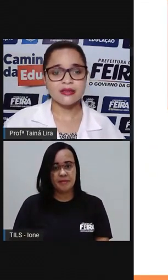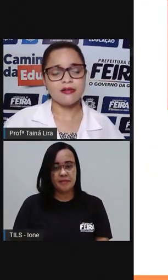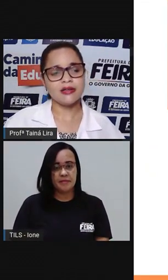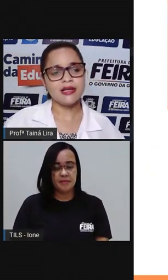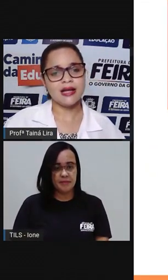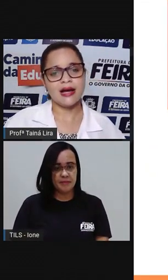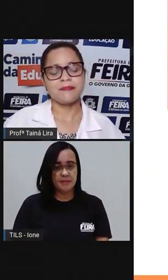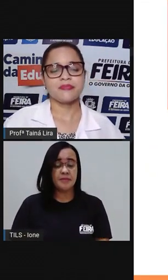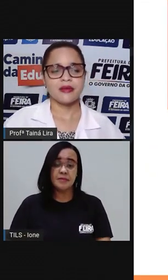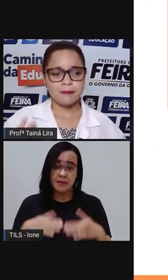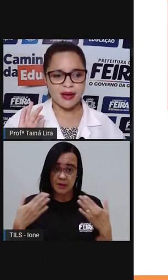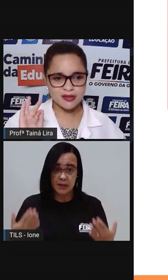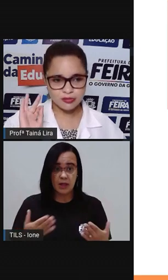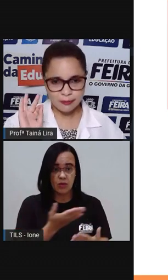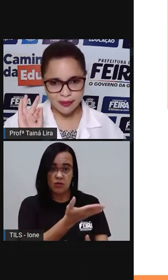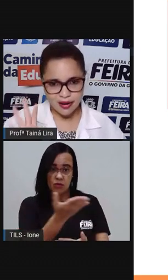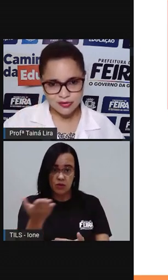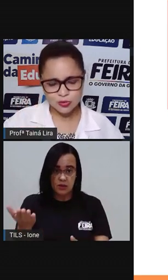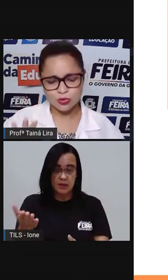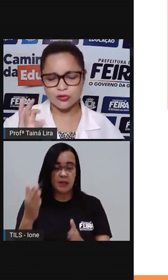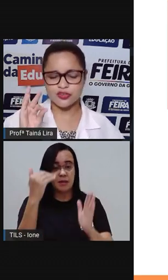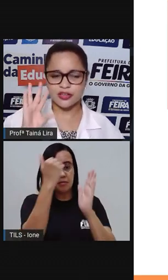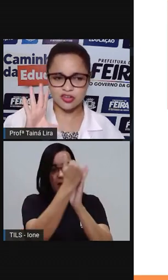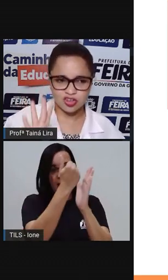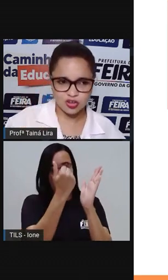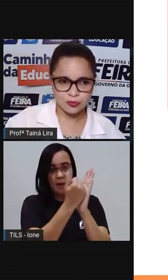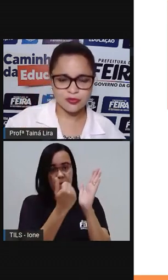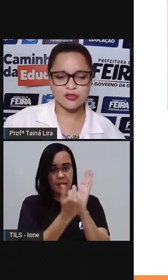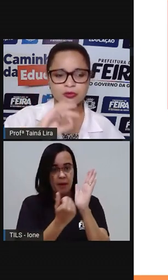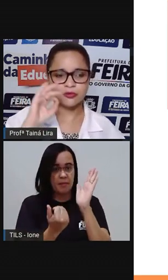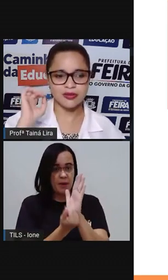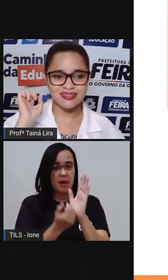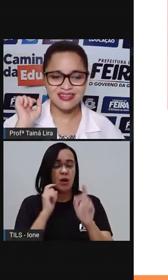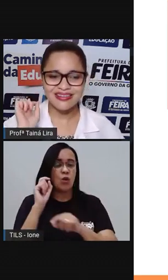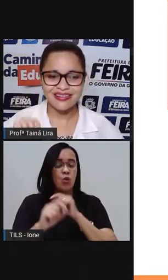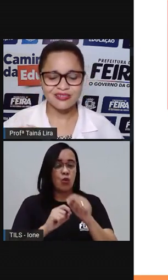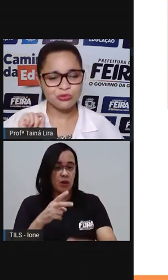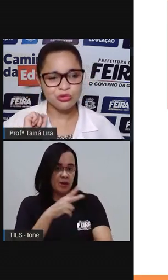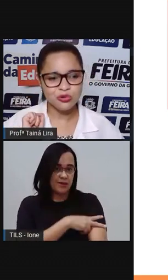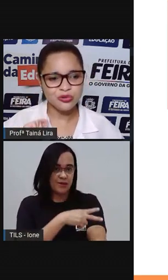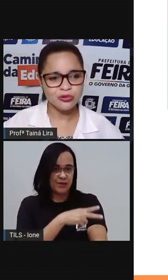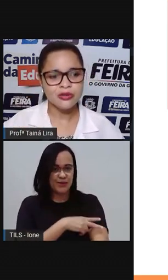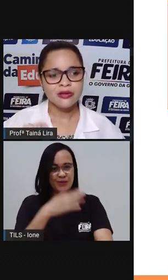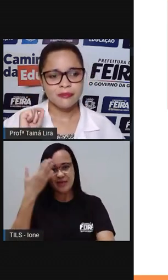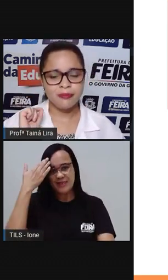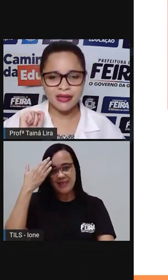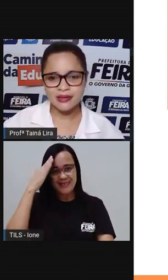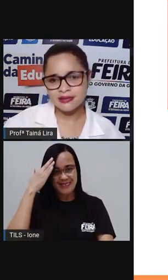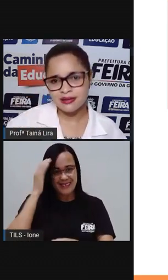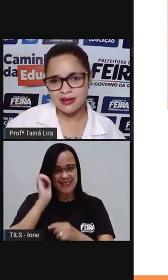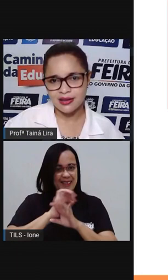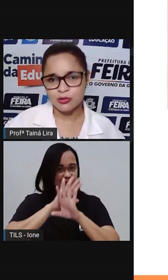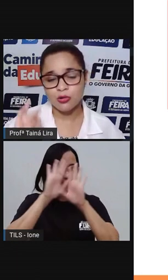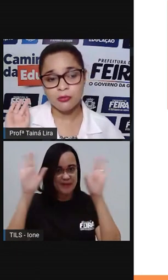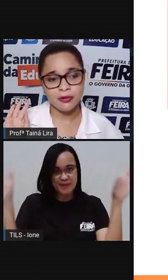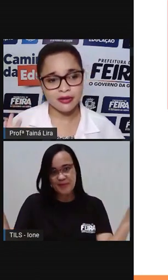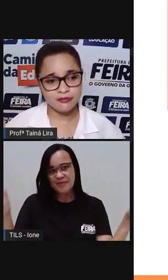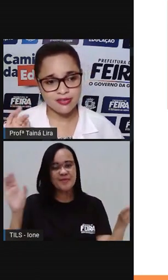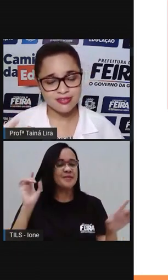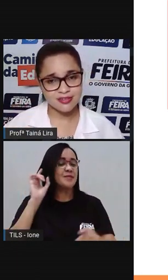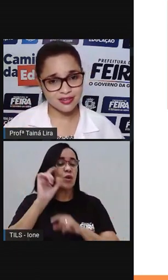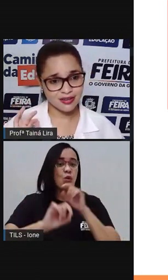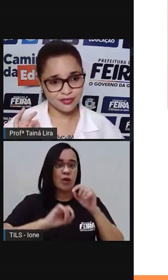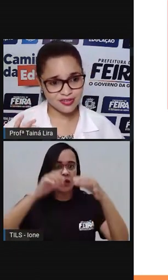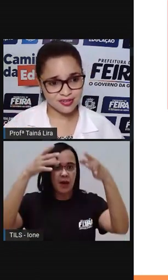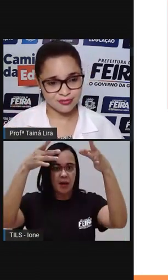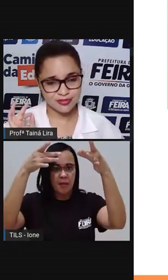Então olha lá Passo a passo Tudo direitinho Pro segundo ano Entender tudo Bem detalhado Como é que